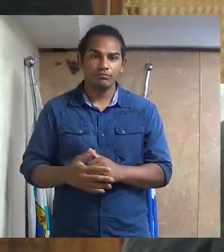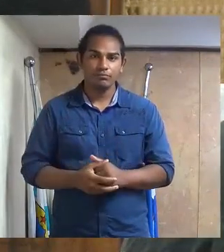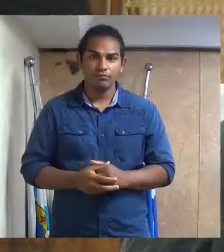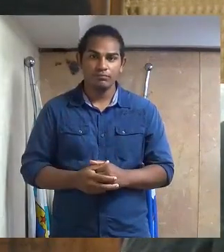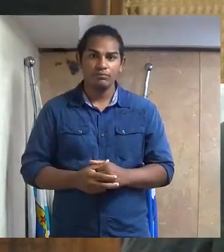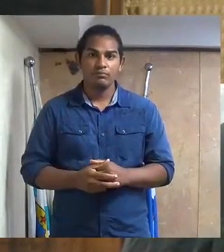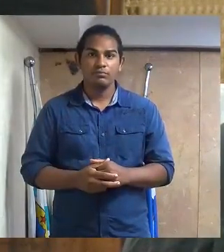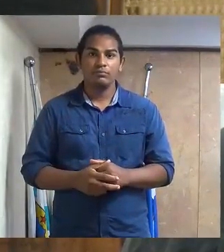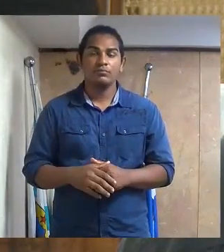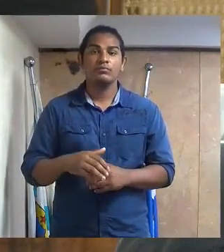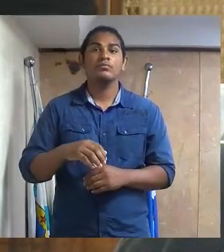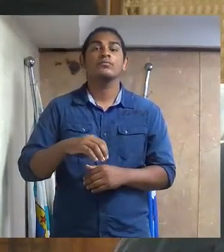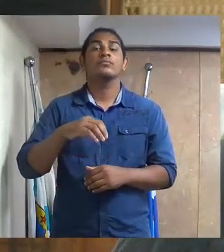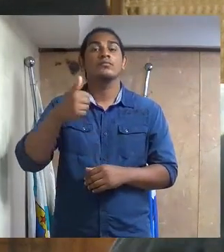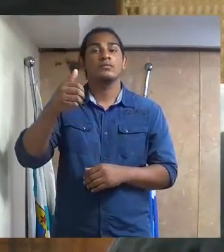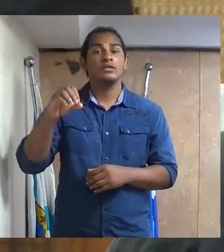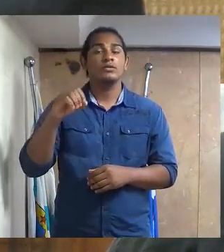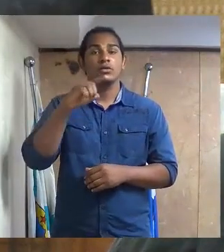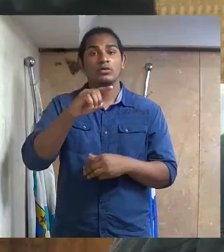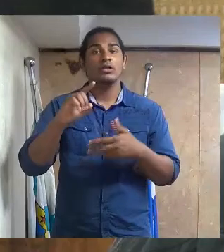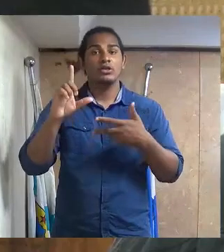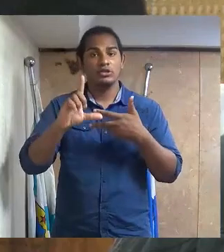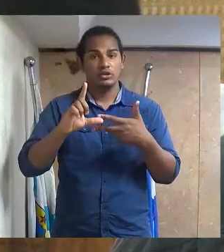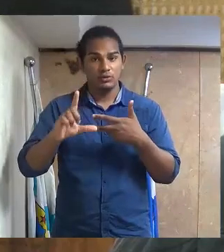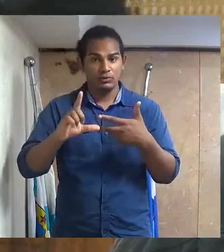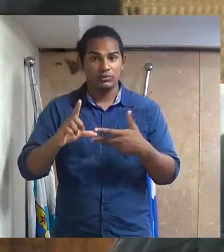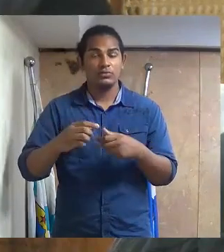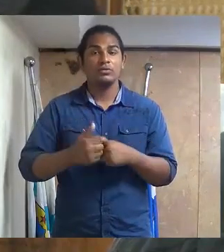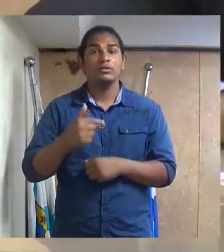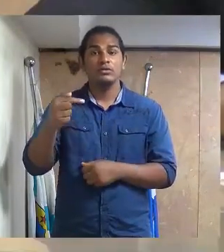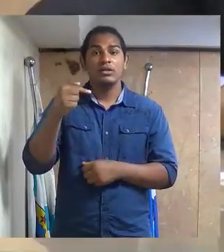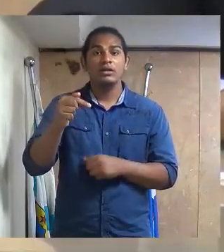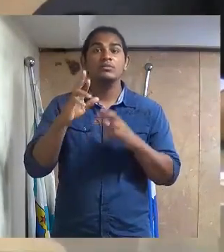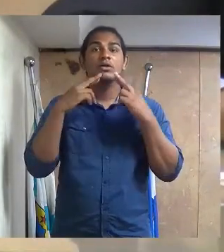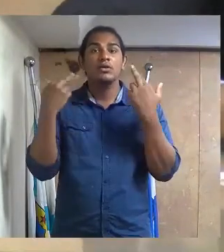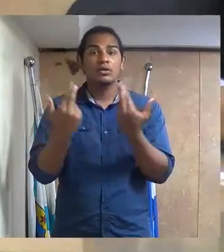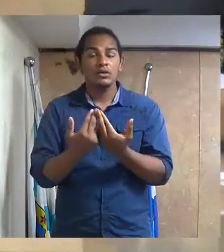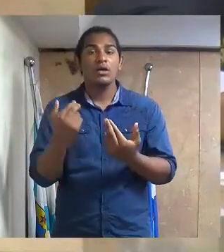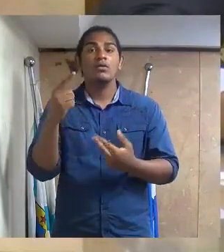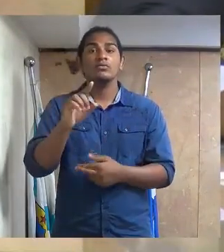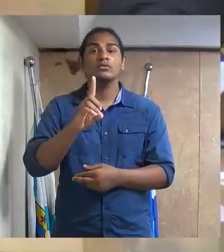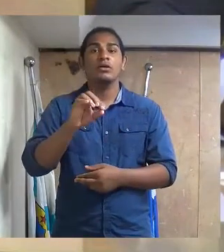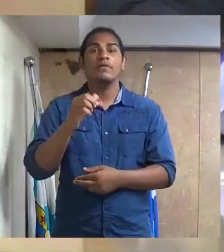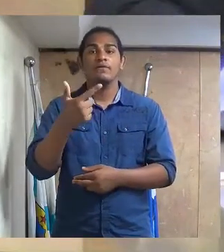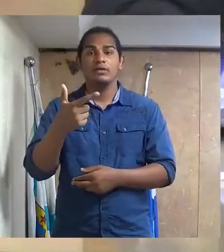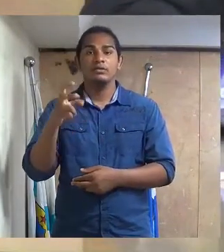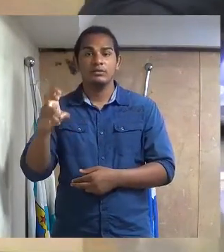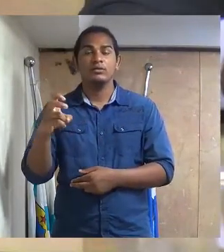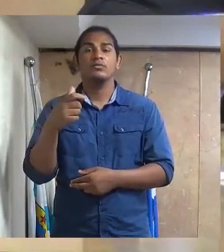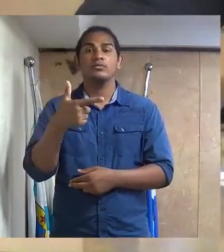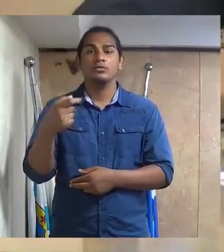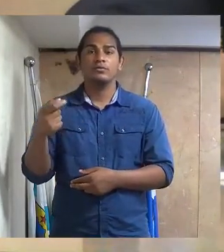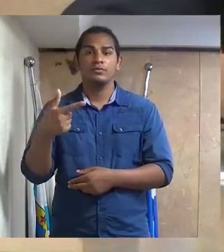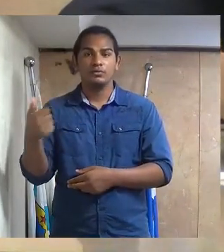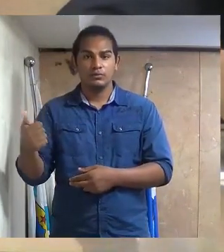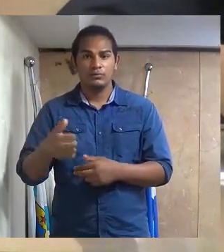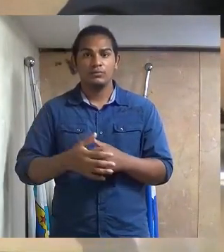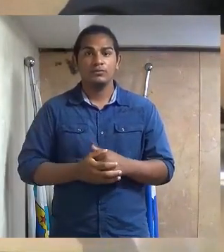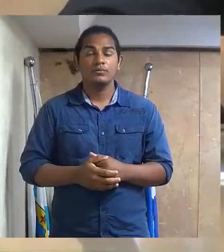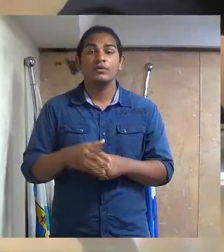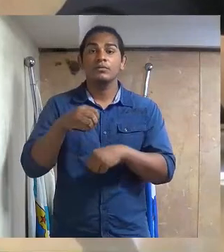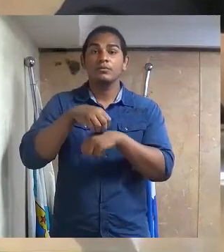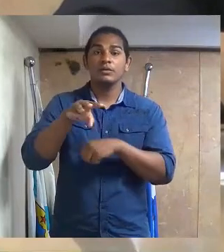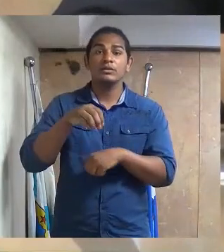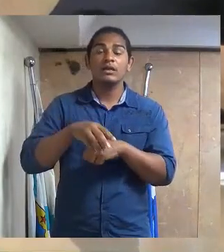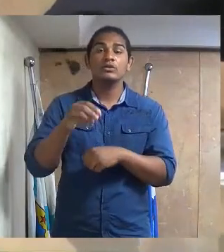décima aula de leitura sétima reunião ordinária de 25 de novembro de 2021 mensagem